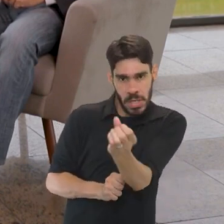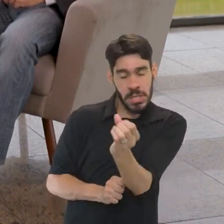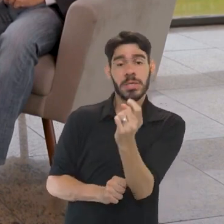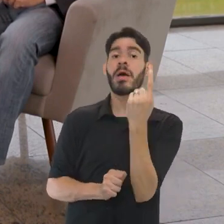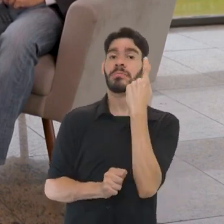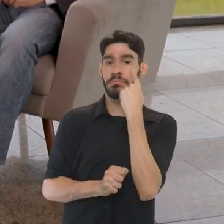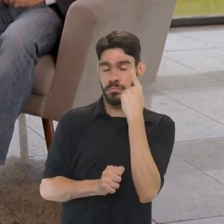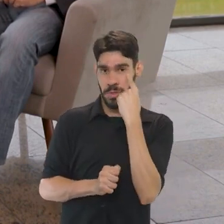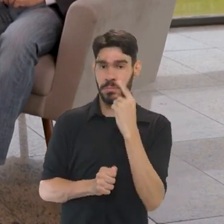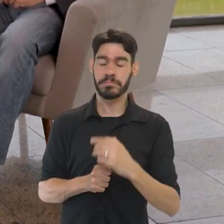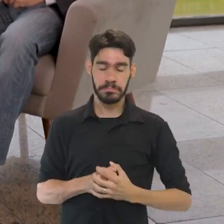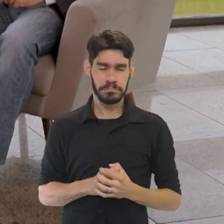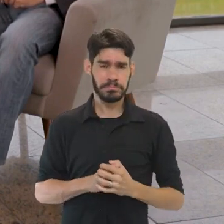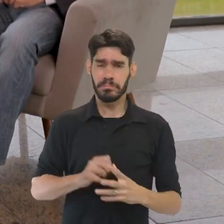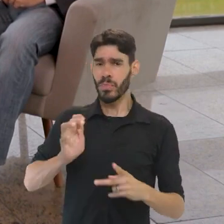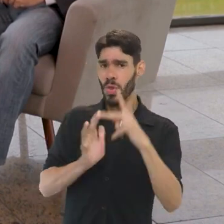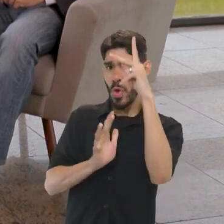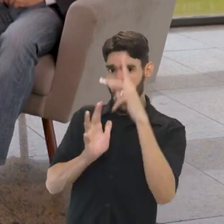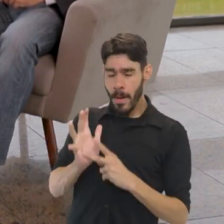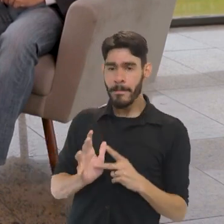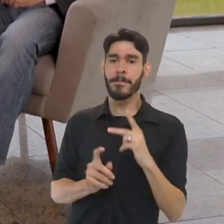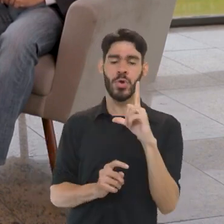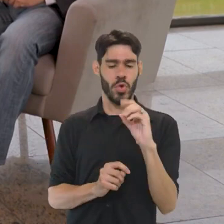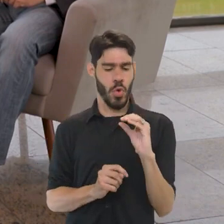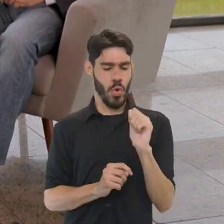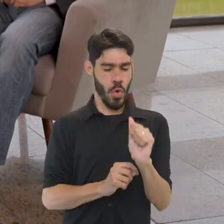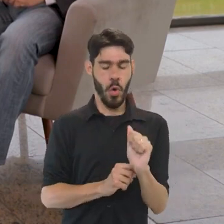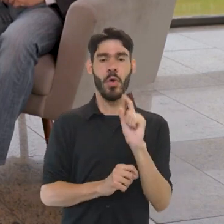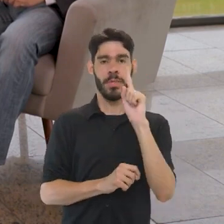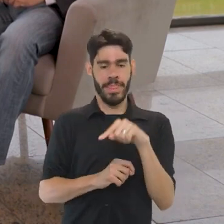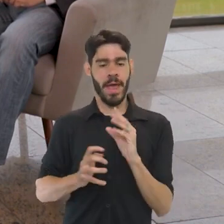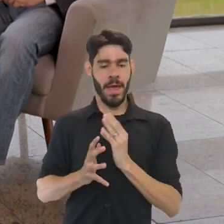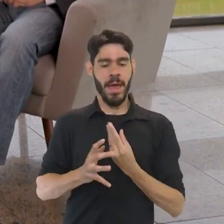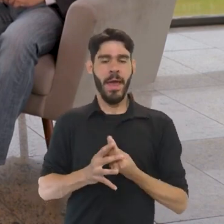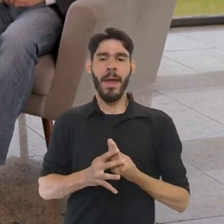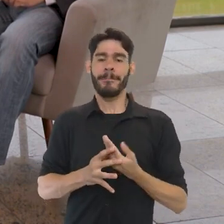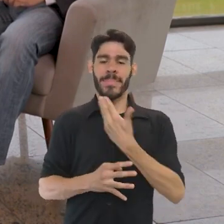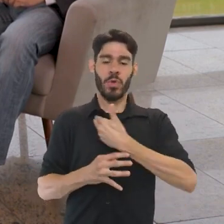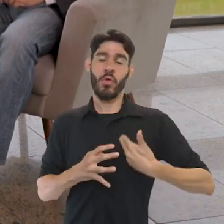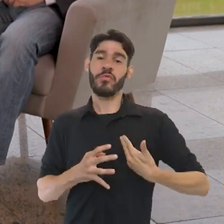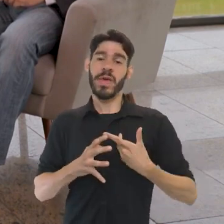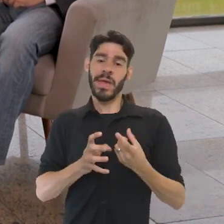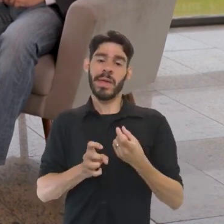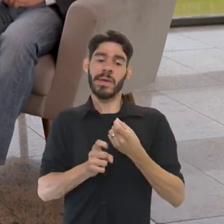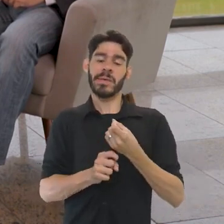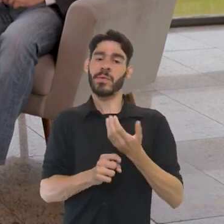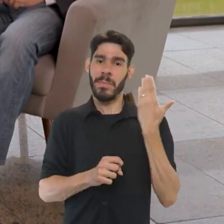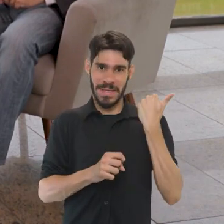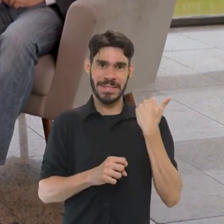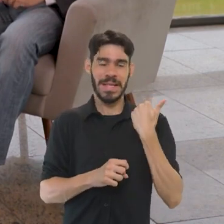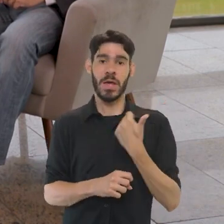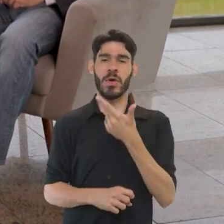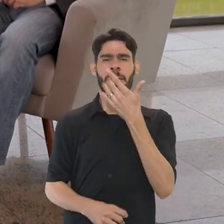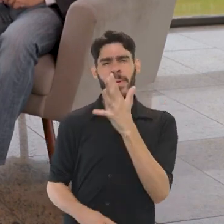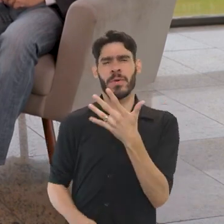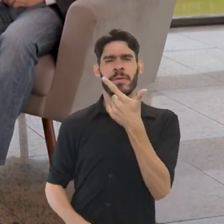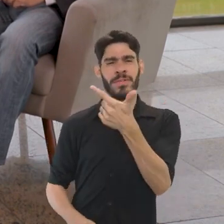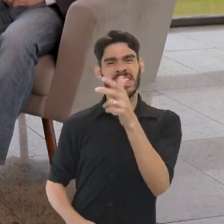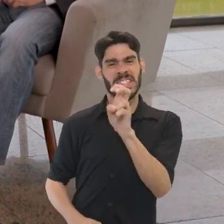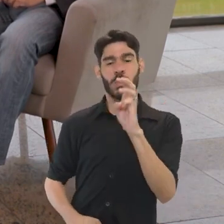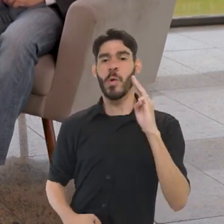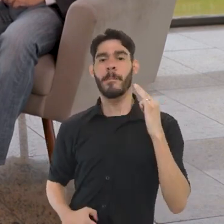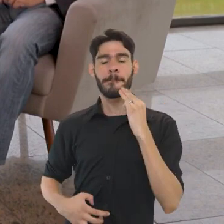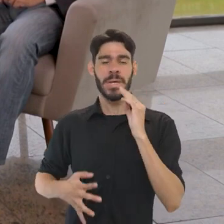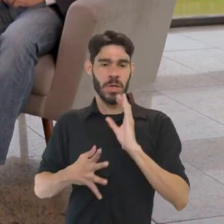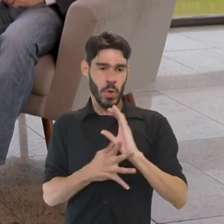noção. O que estava previsto no projeto de lei orçamentária, que foi encaminhado pelo governo anterior, eram cerca de R$ 25 milhões para